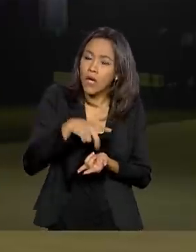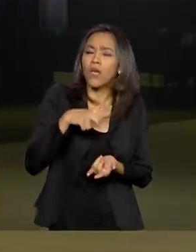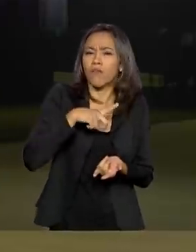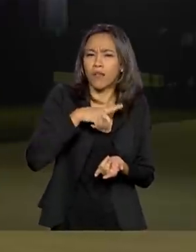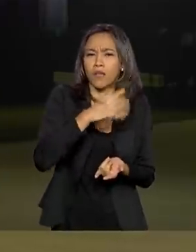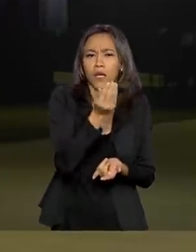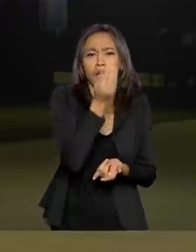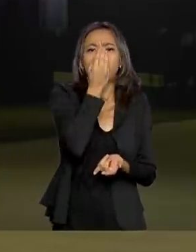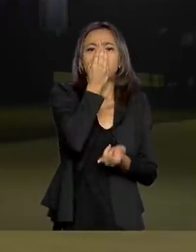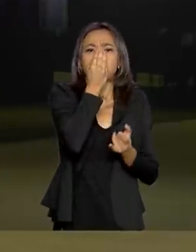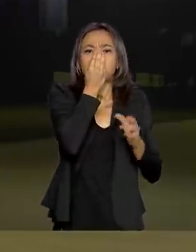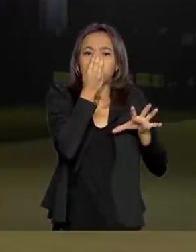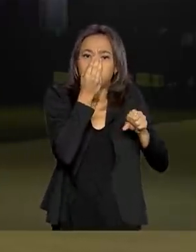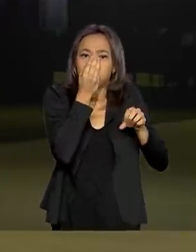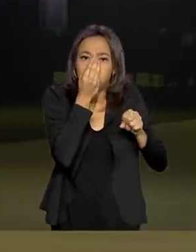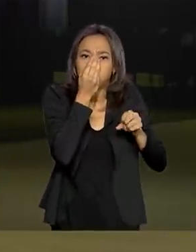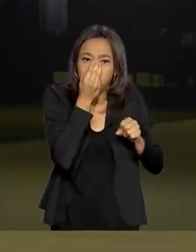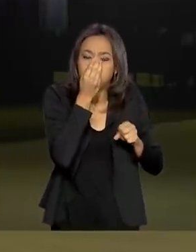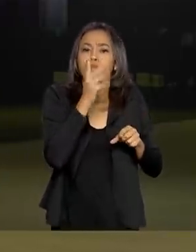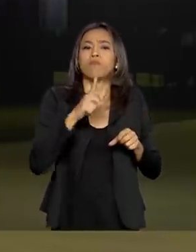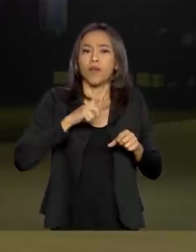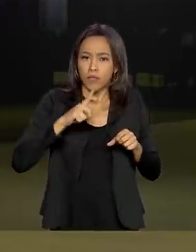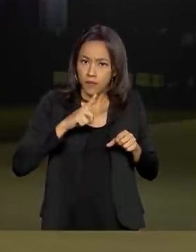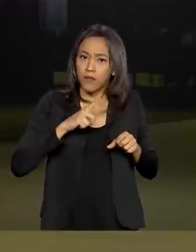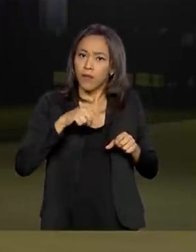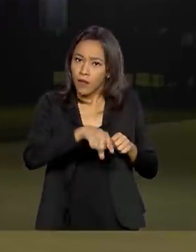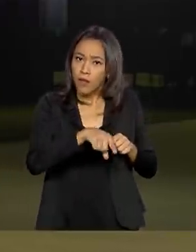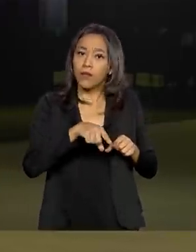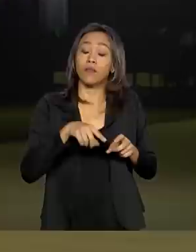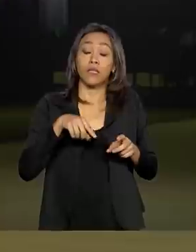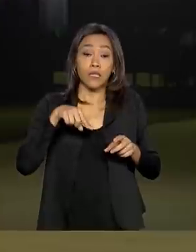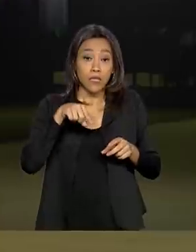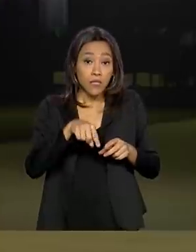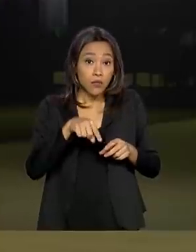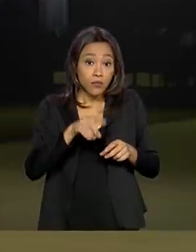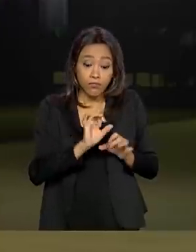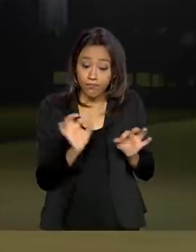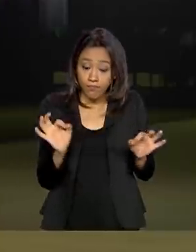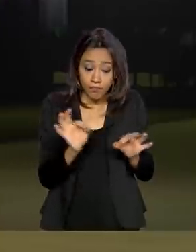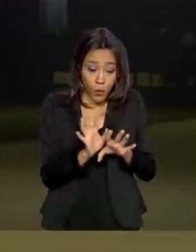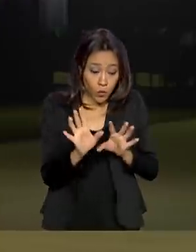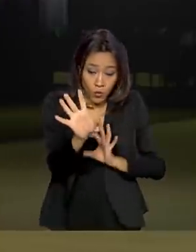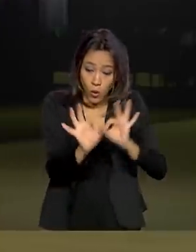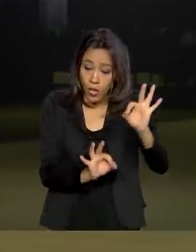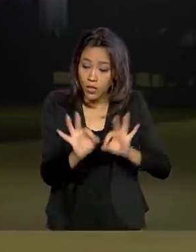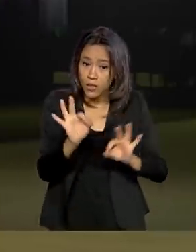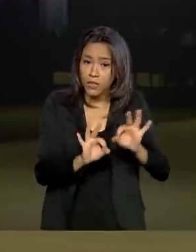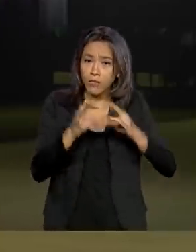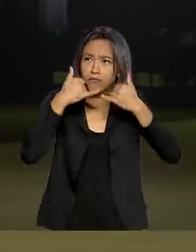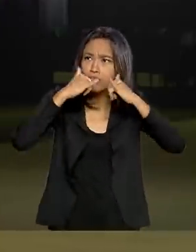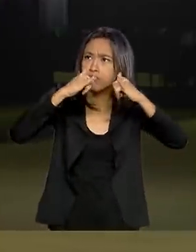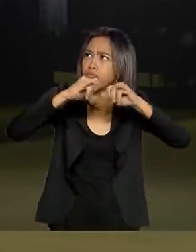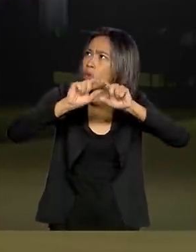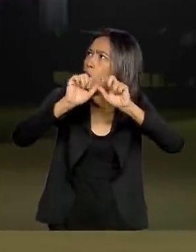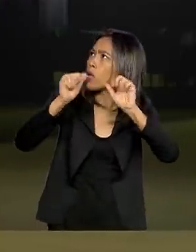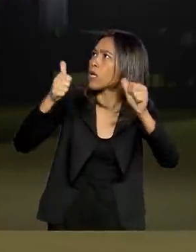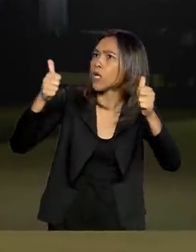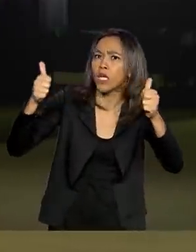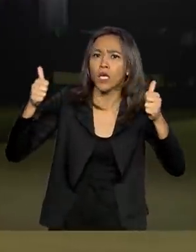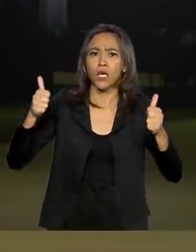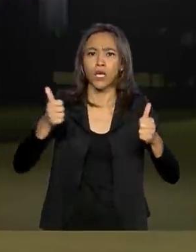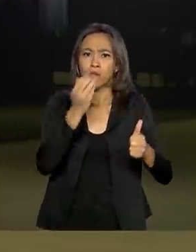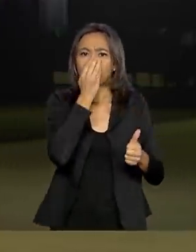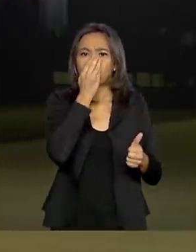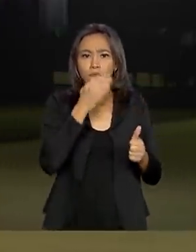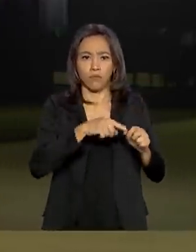oxigênio, de vácuo, de ar comprimido, ou seja, pontos aptos a receber, inclusive a instalação de respiradores, então são